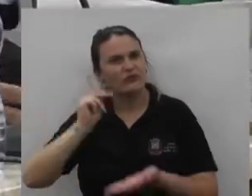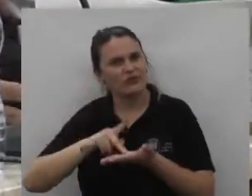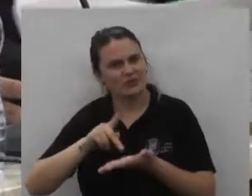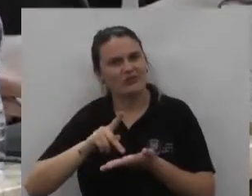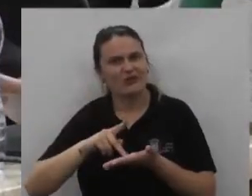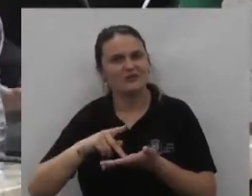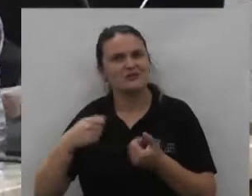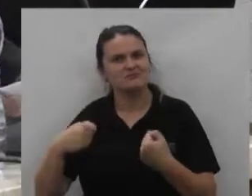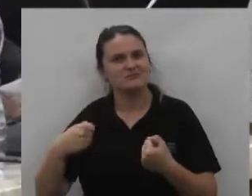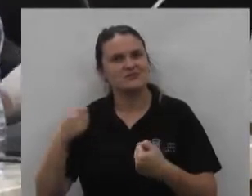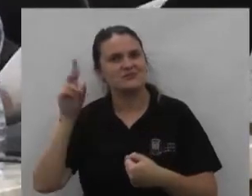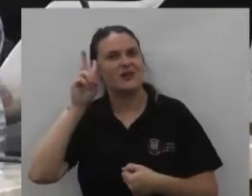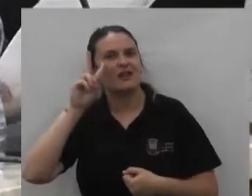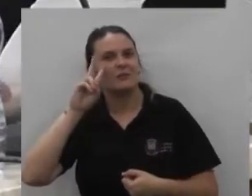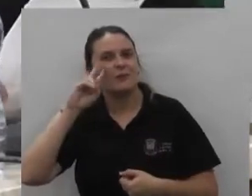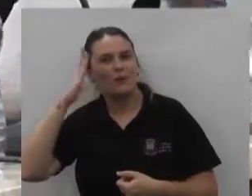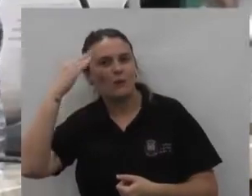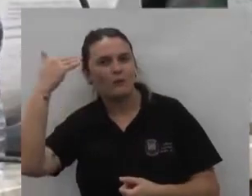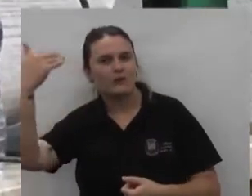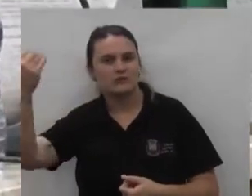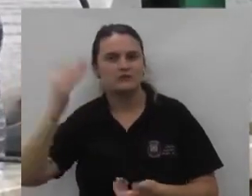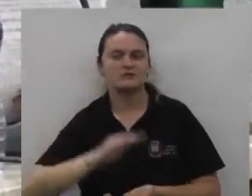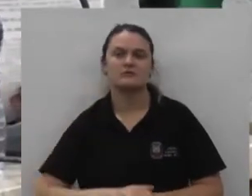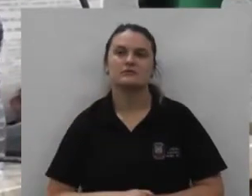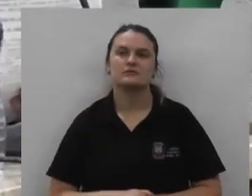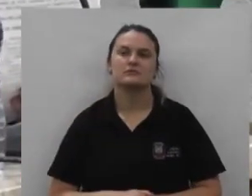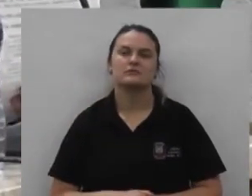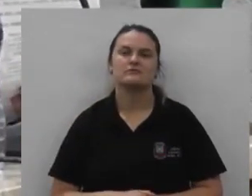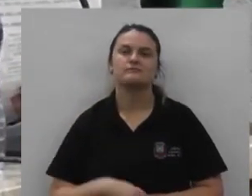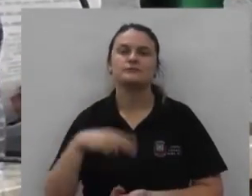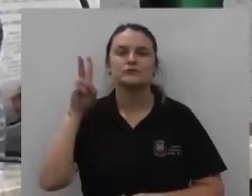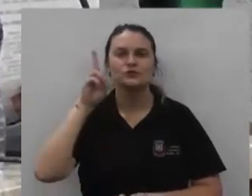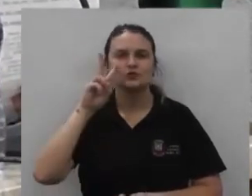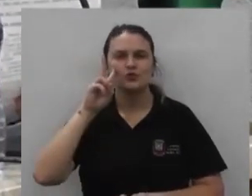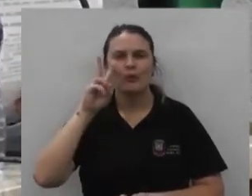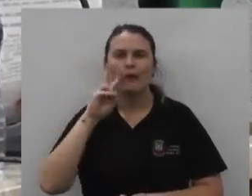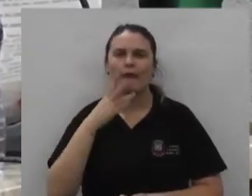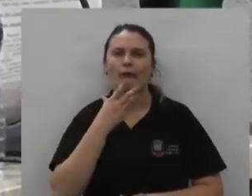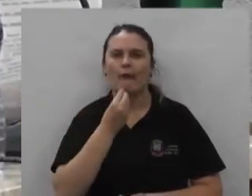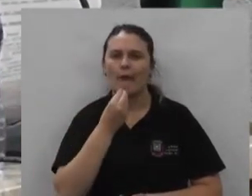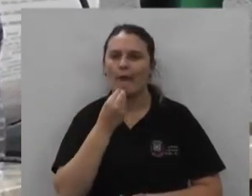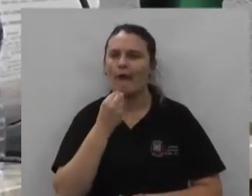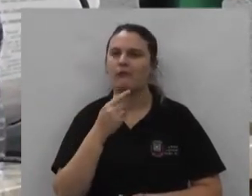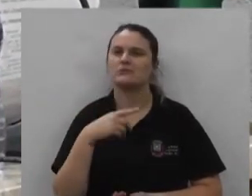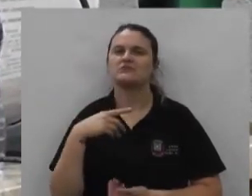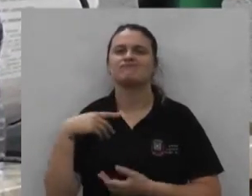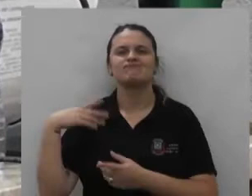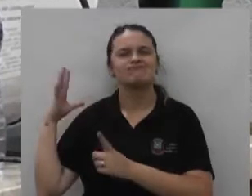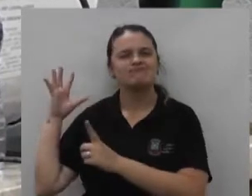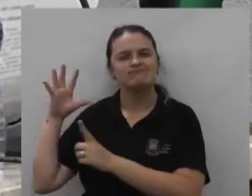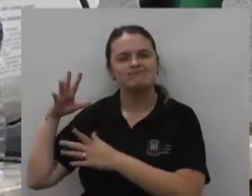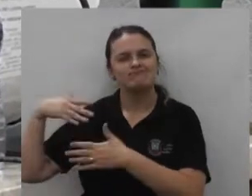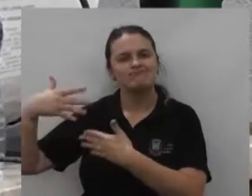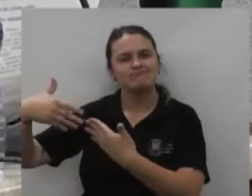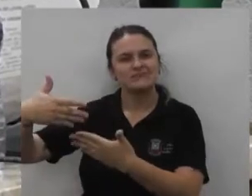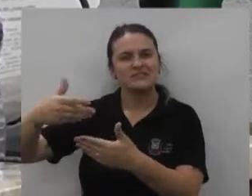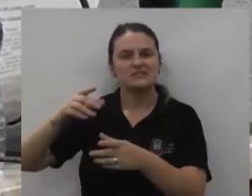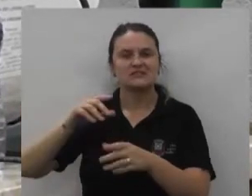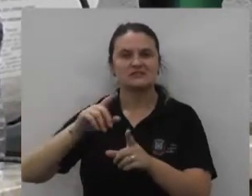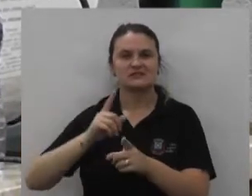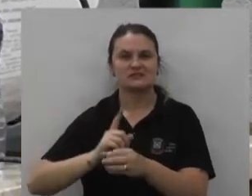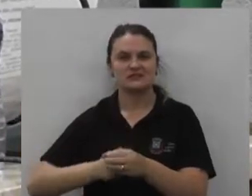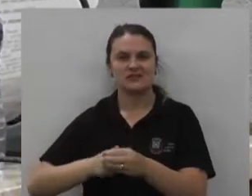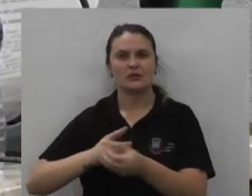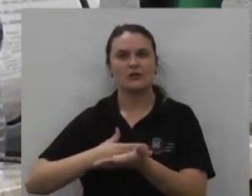realmente merece ser lembrada a história deste homem que teve grande influência sobre as gêmeas do Iguaçu